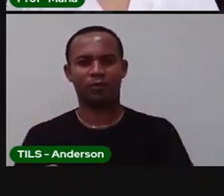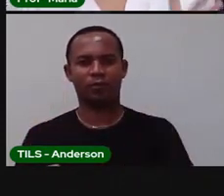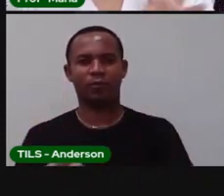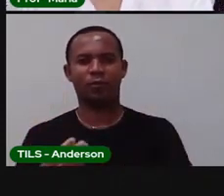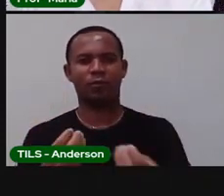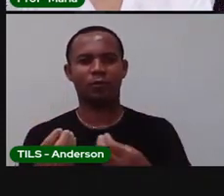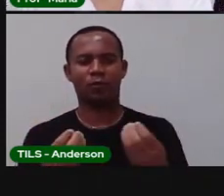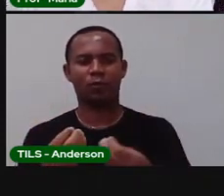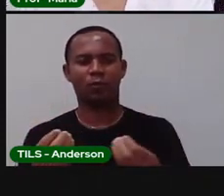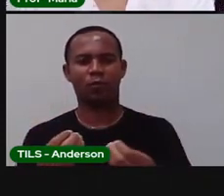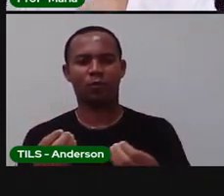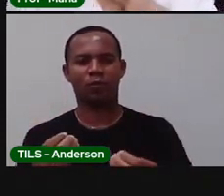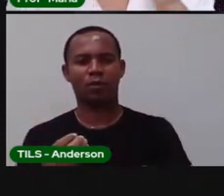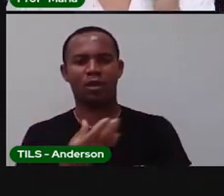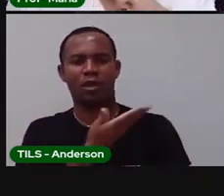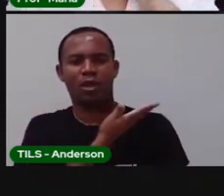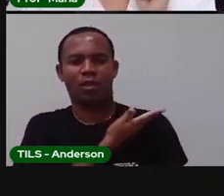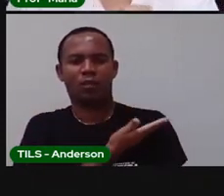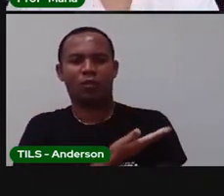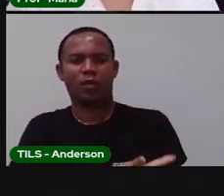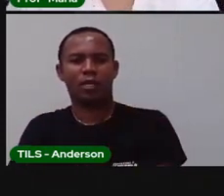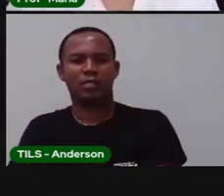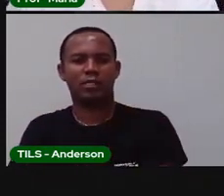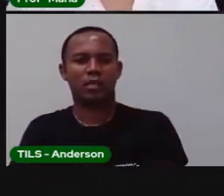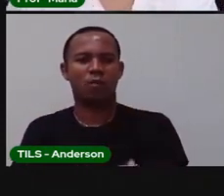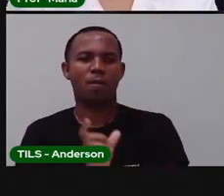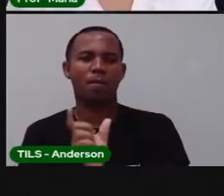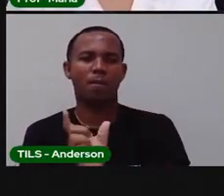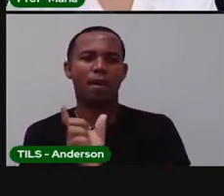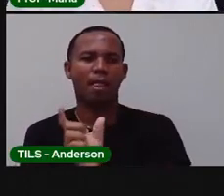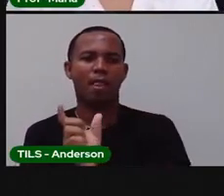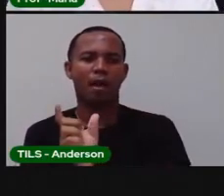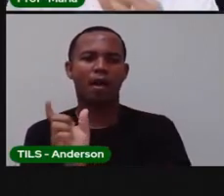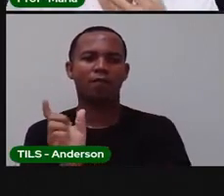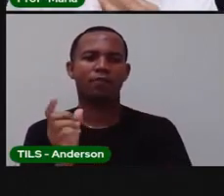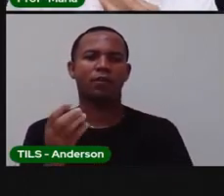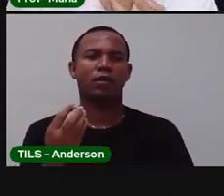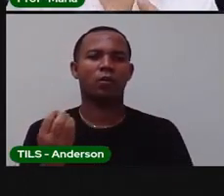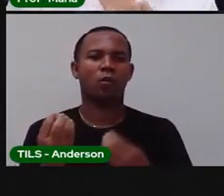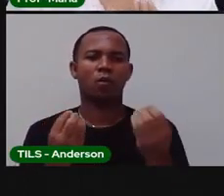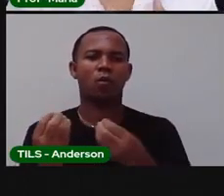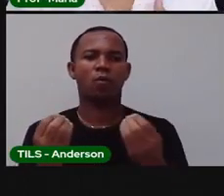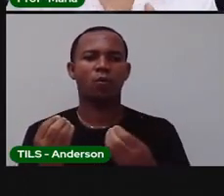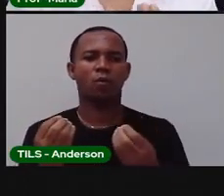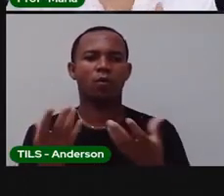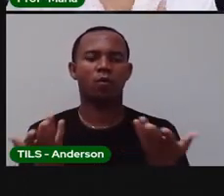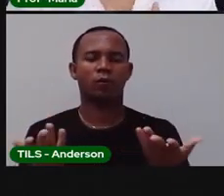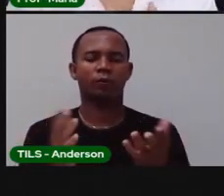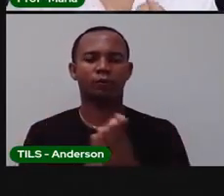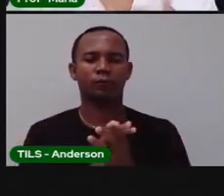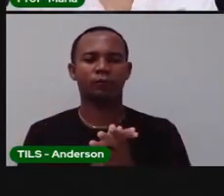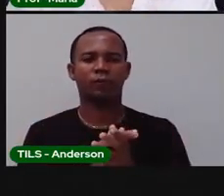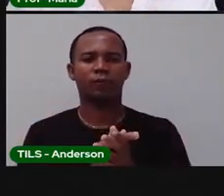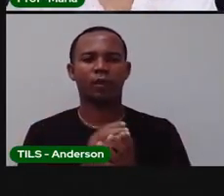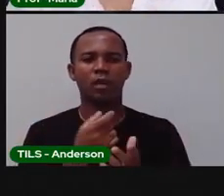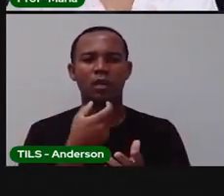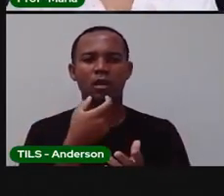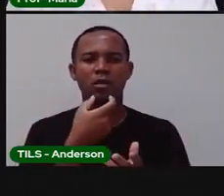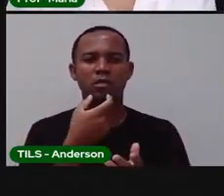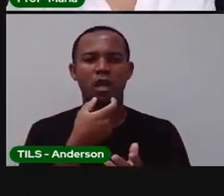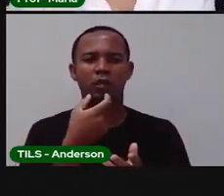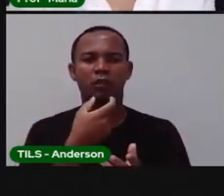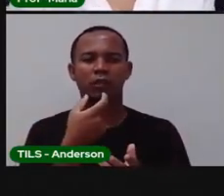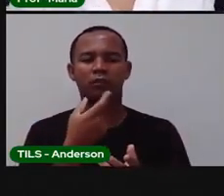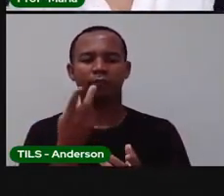Quantas vezes a pró tinha feito movimentos com a boca. Então, olha, quantas vezes a pró abriu a boca e emitiu o som.